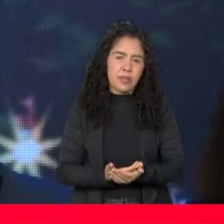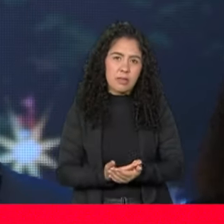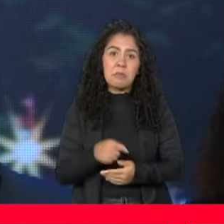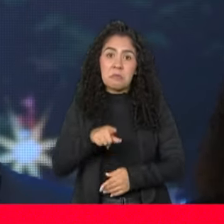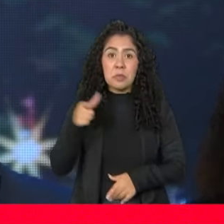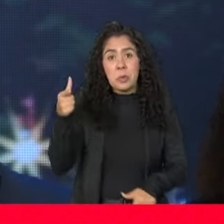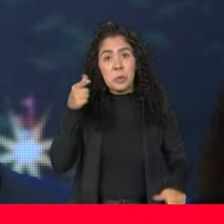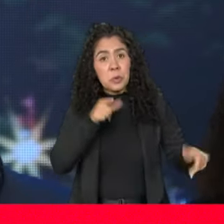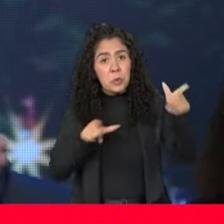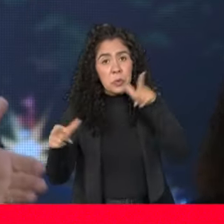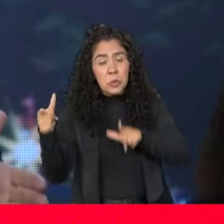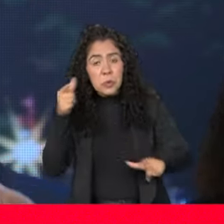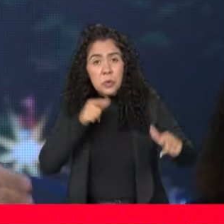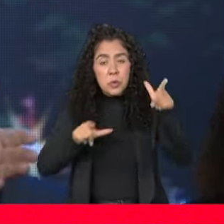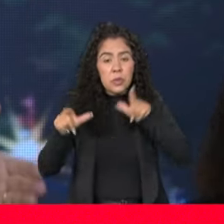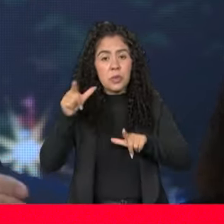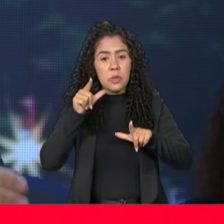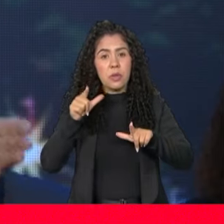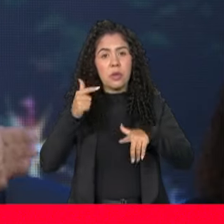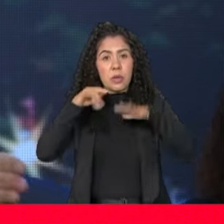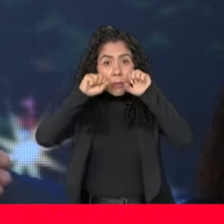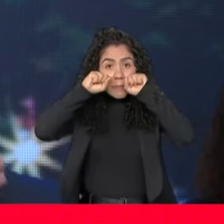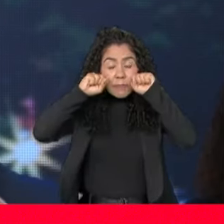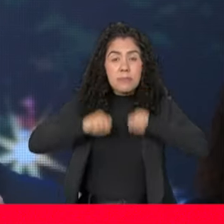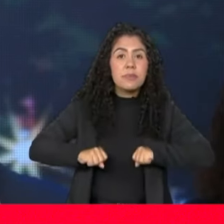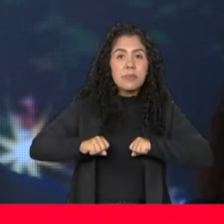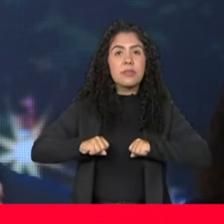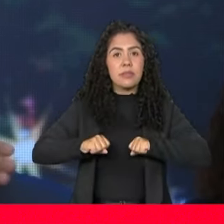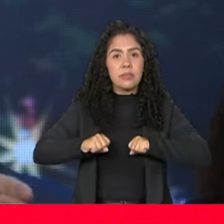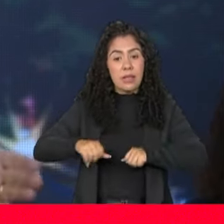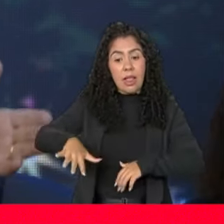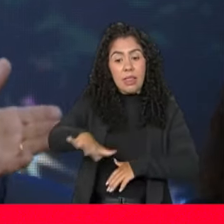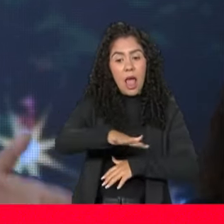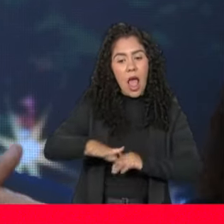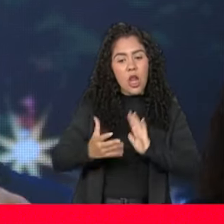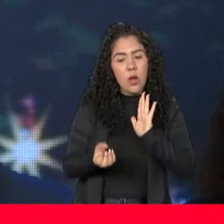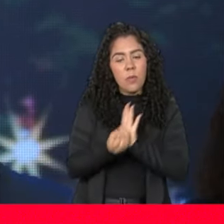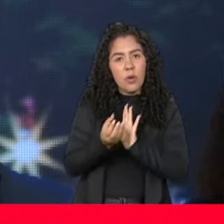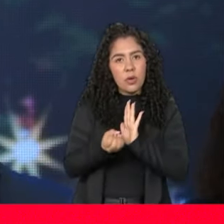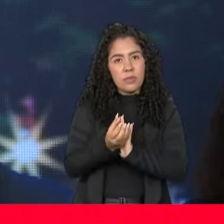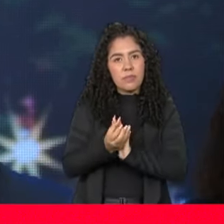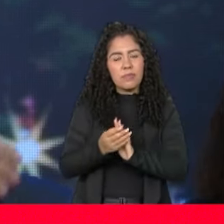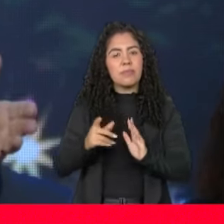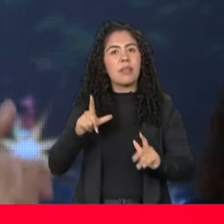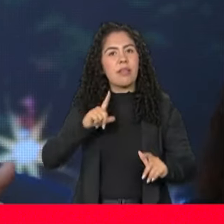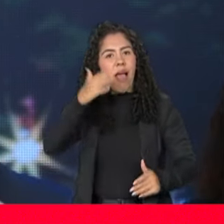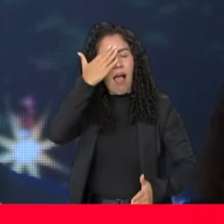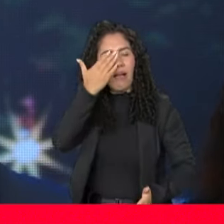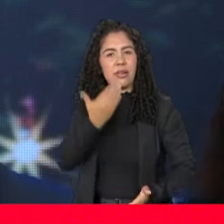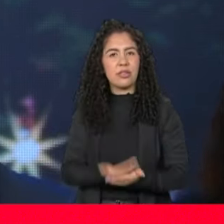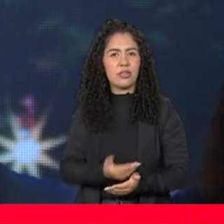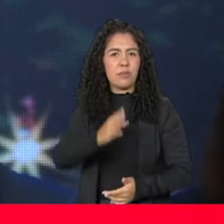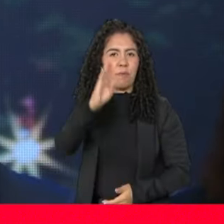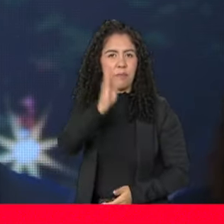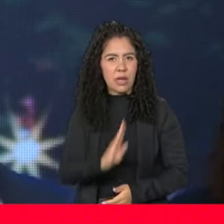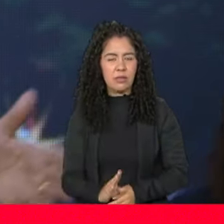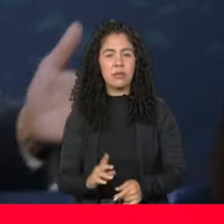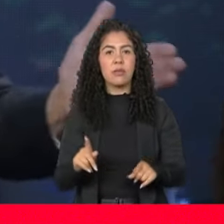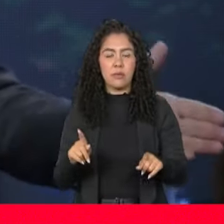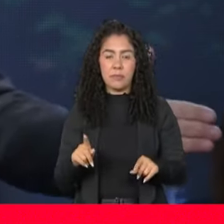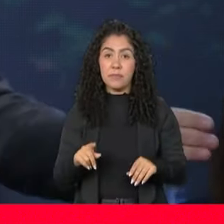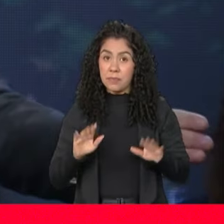acontecendo. O testemunho do setor produtivo brasileiro é de que ele acredita no Brasil e vai investir no Brasil.